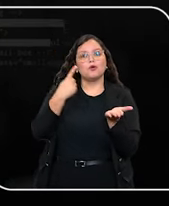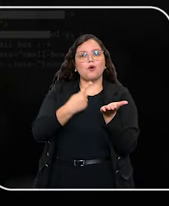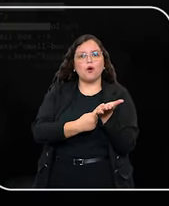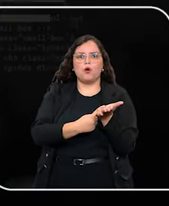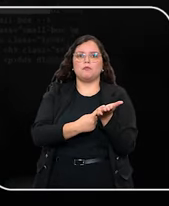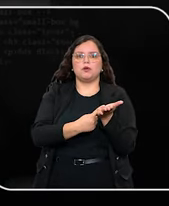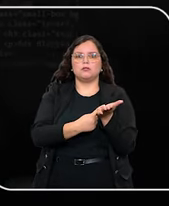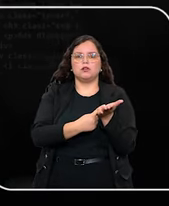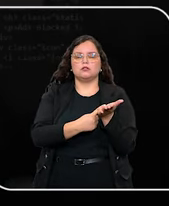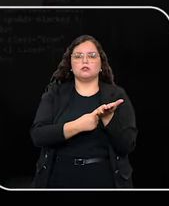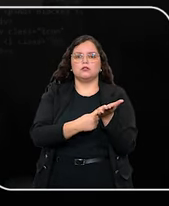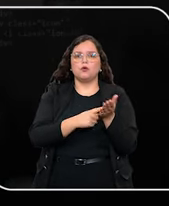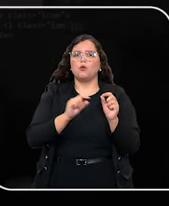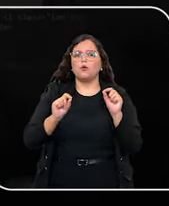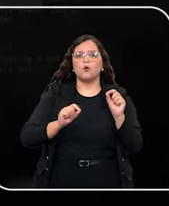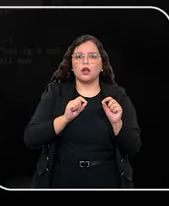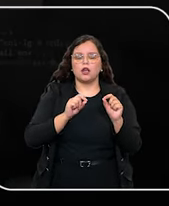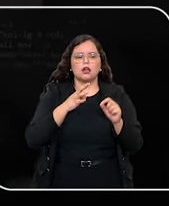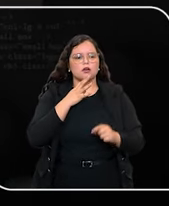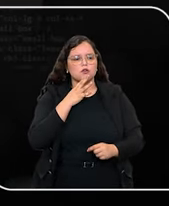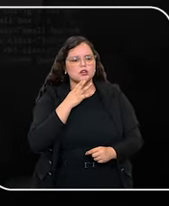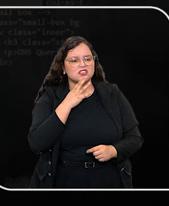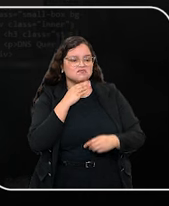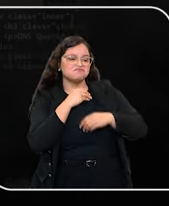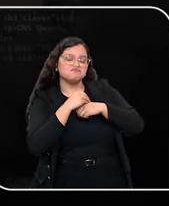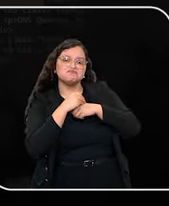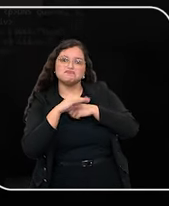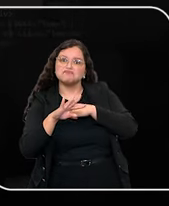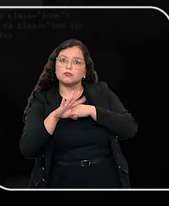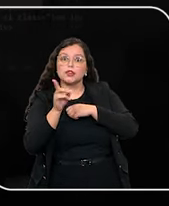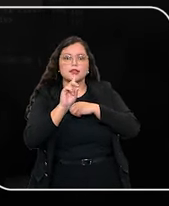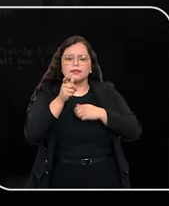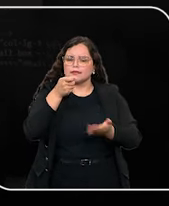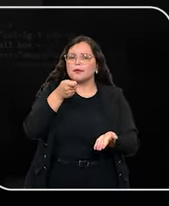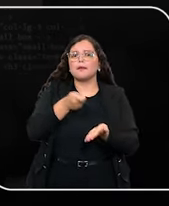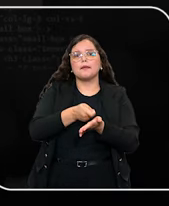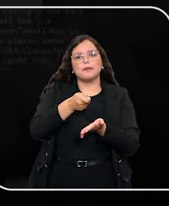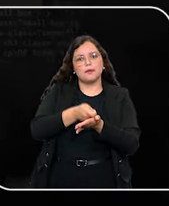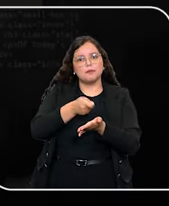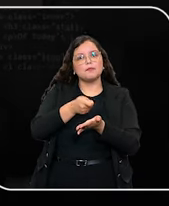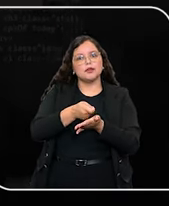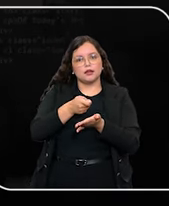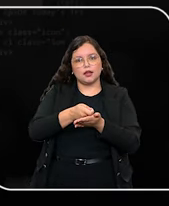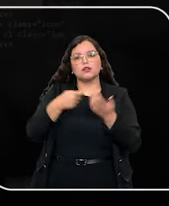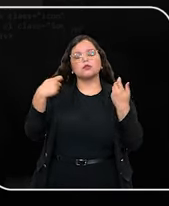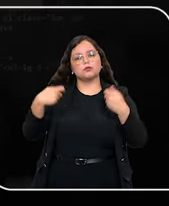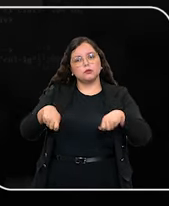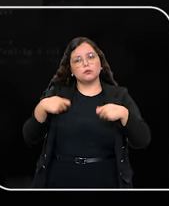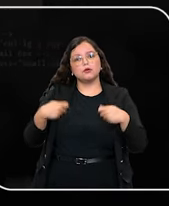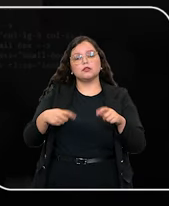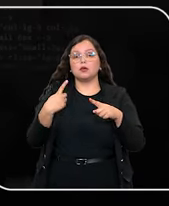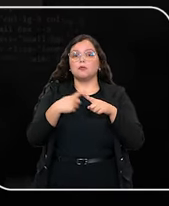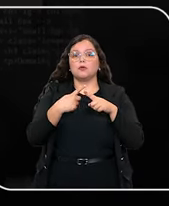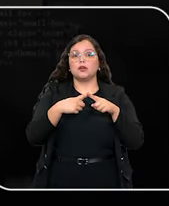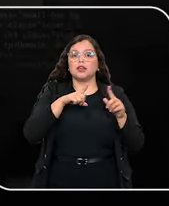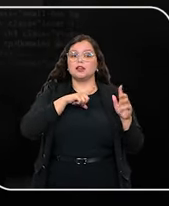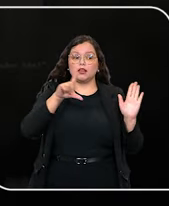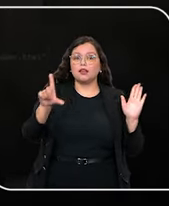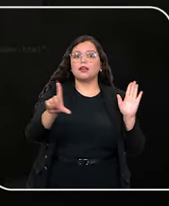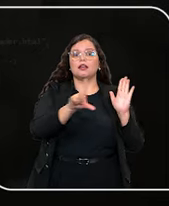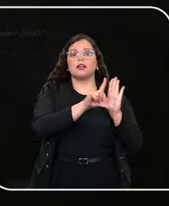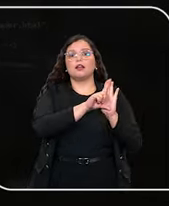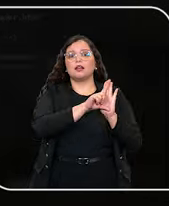determinando que o reconhecimento não é só uma recomendação, mas ele é obrigatório do ponto de vista do que diz a legislação